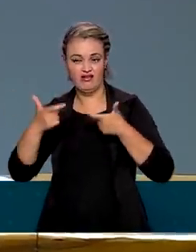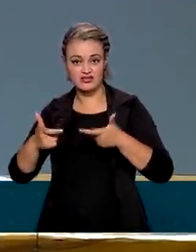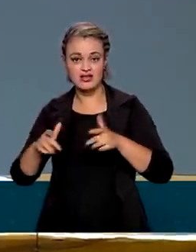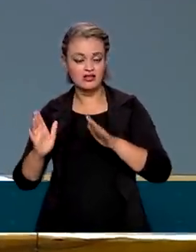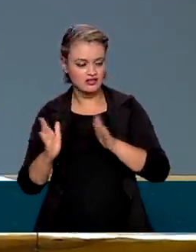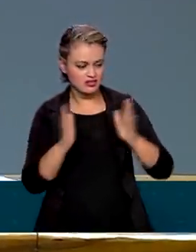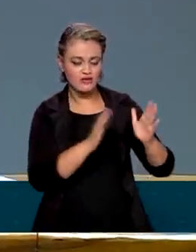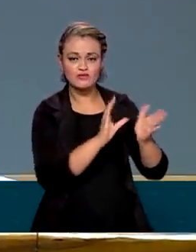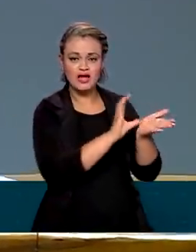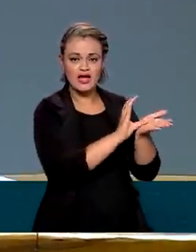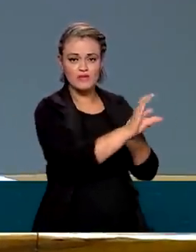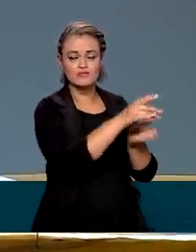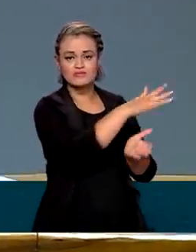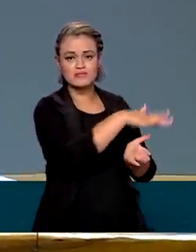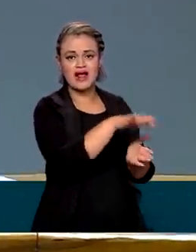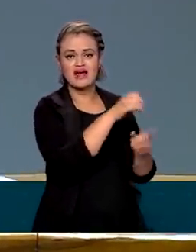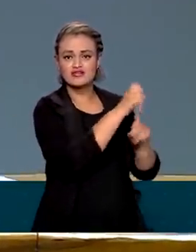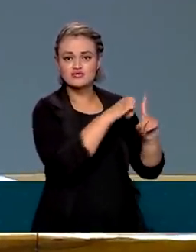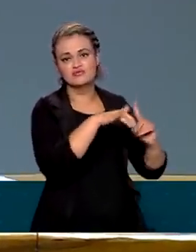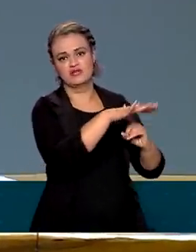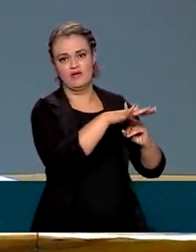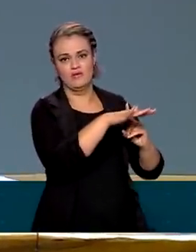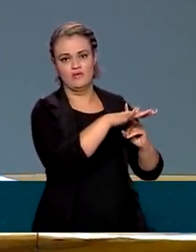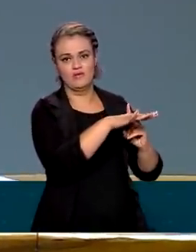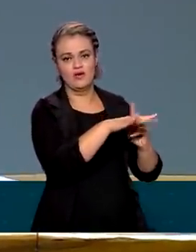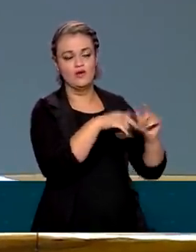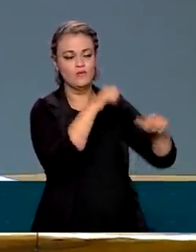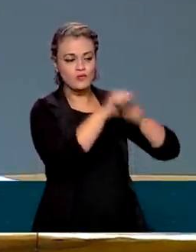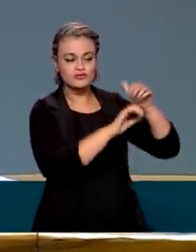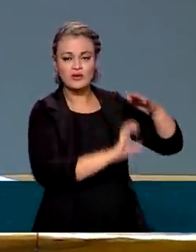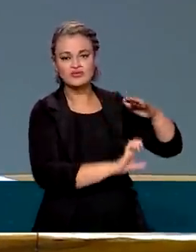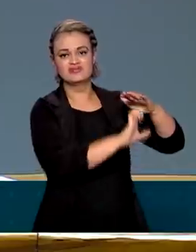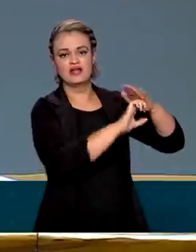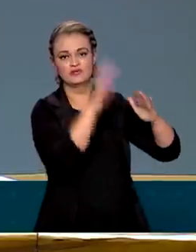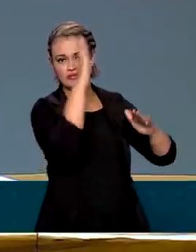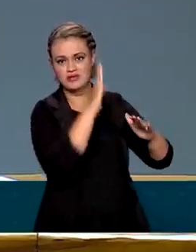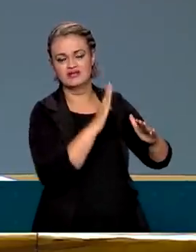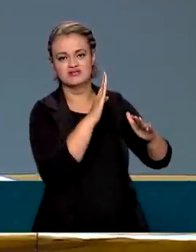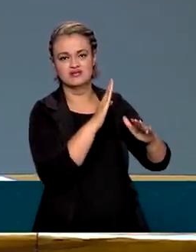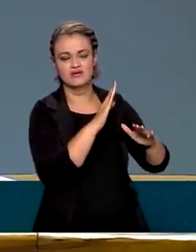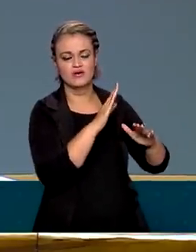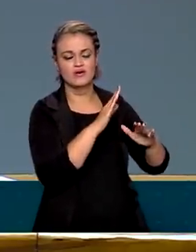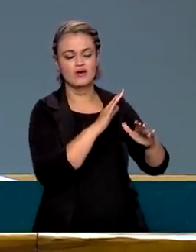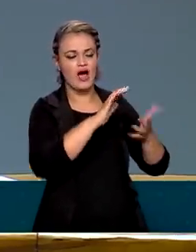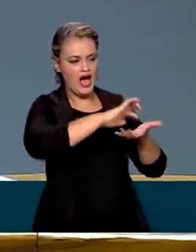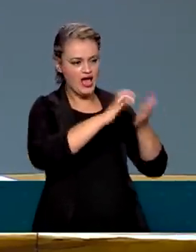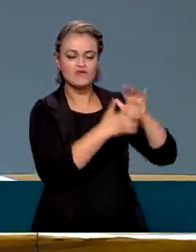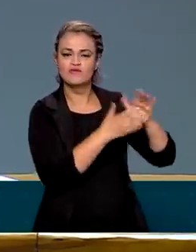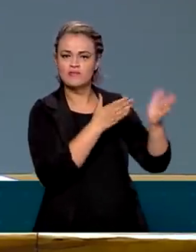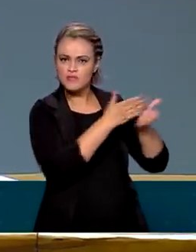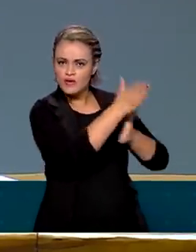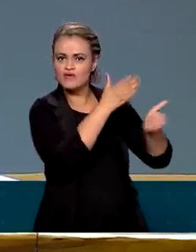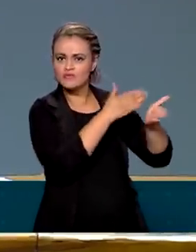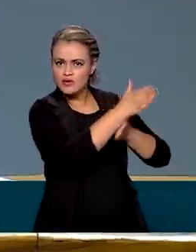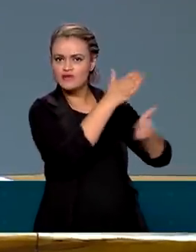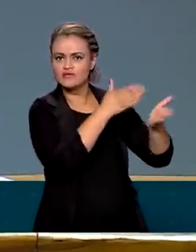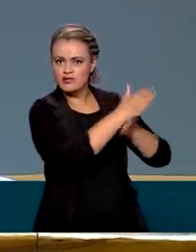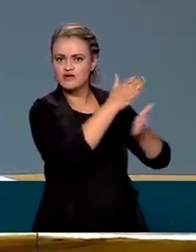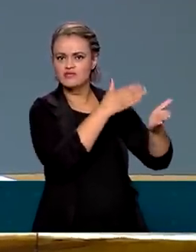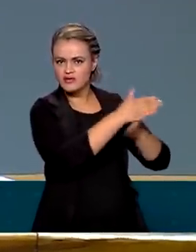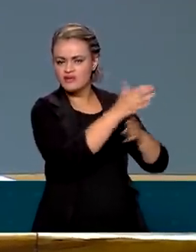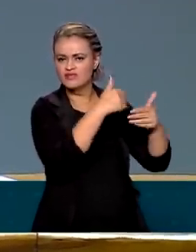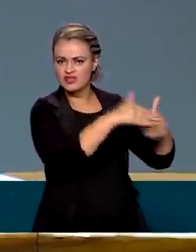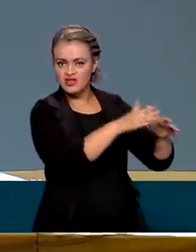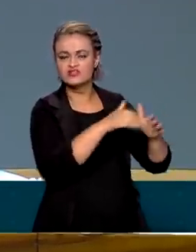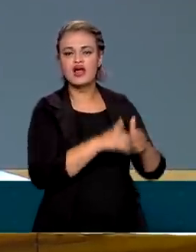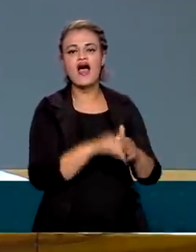mais recursos para social, vamos transformar o Estado brasileiro, vamos aprovar as reformas. então, não há essa antítese, essa